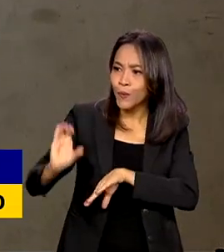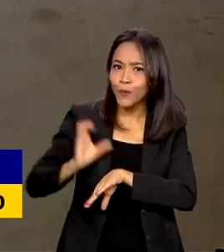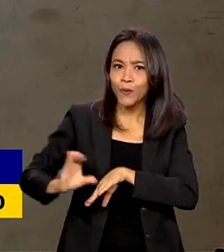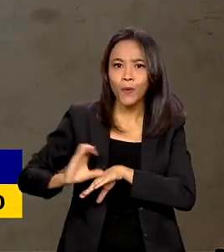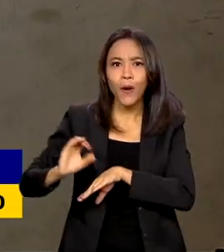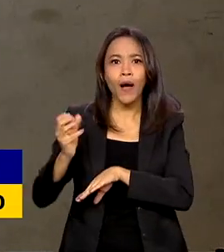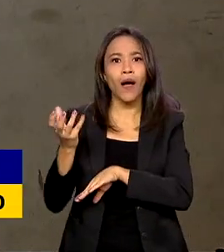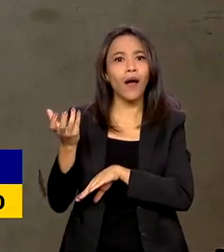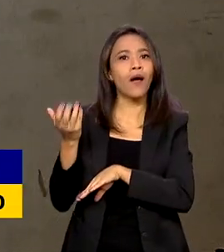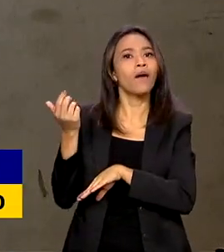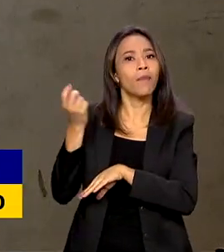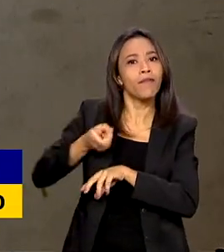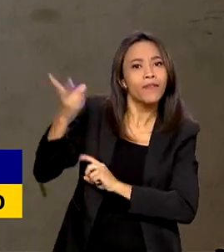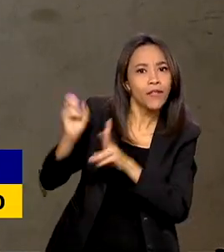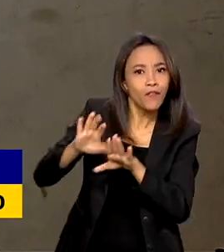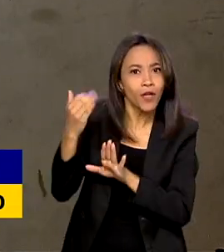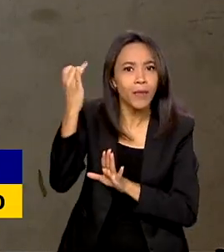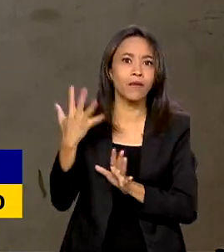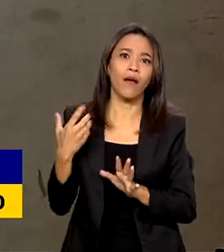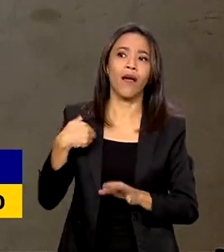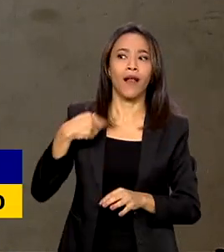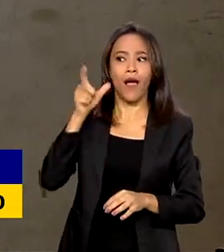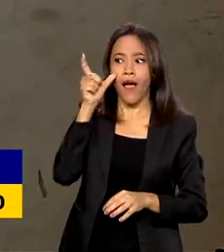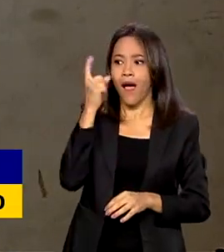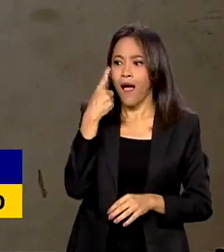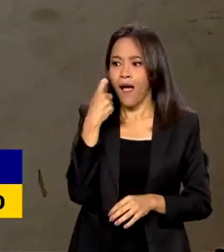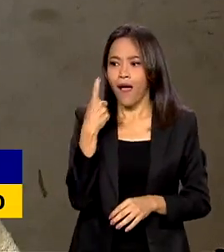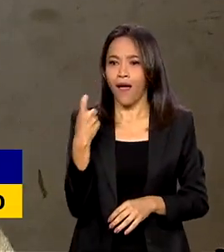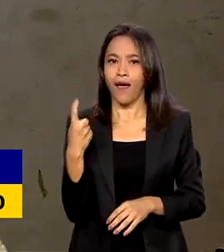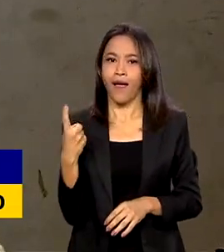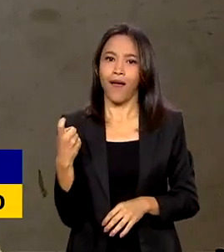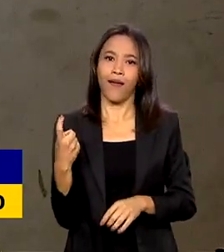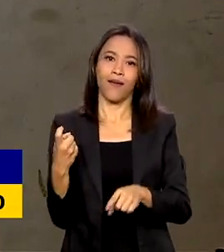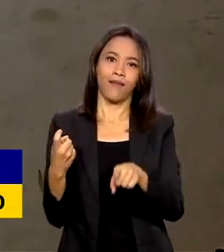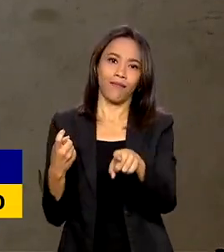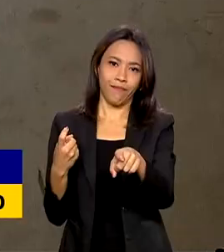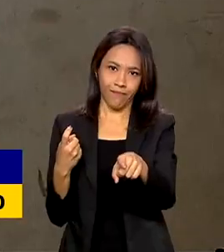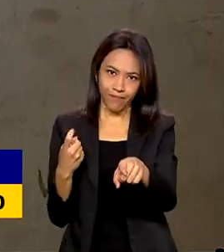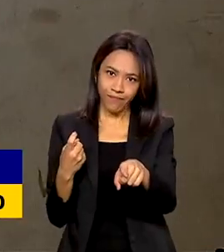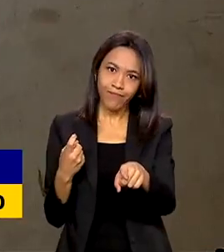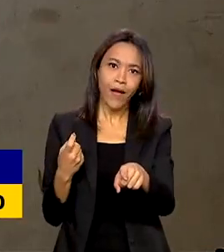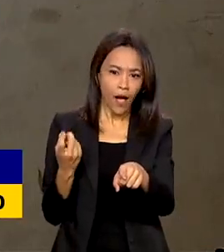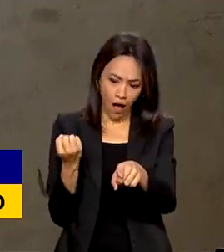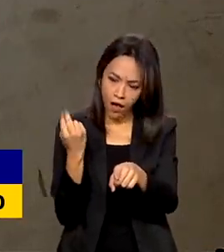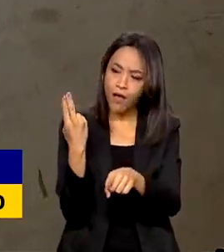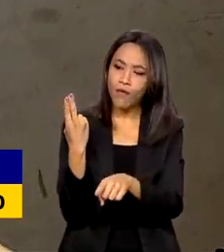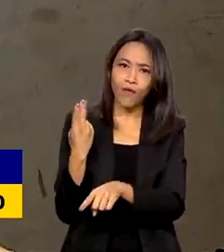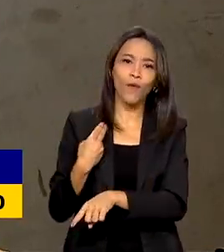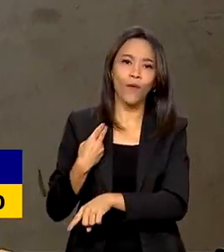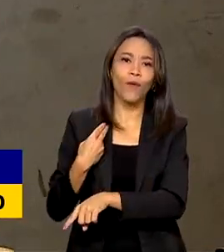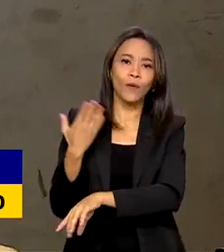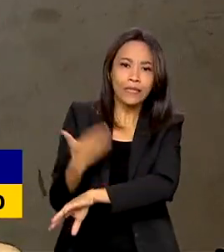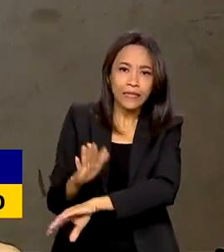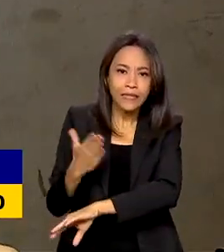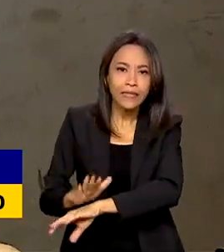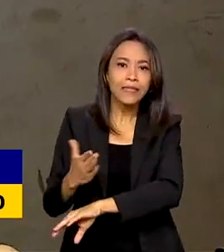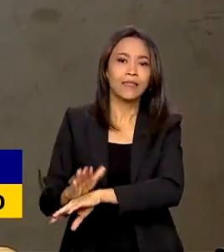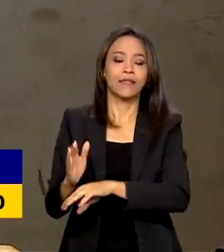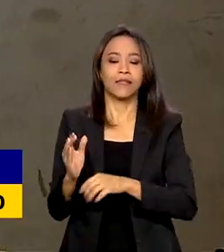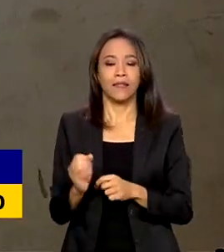exportação. Então, eu acabei fazendo o PIX e